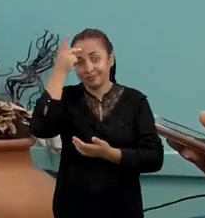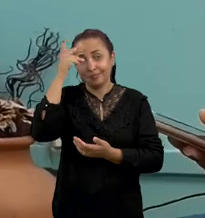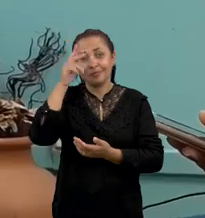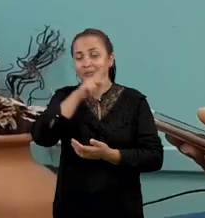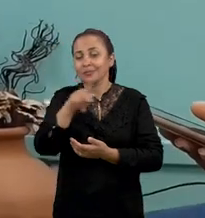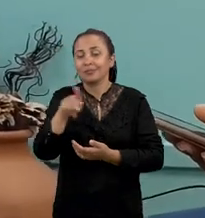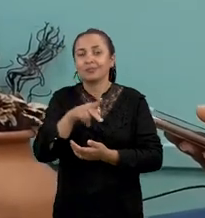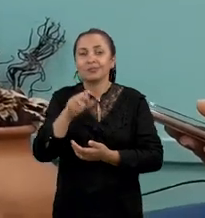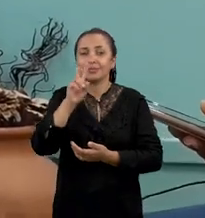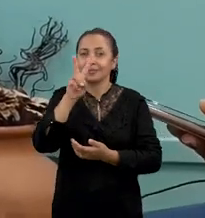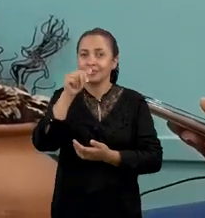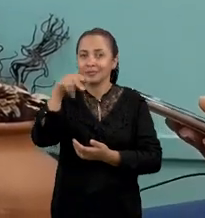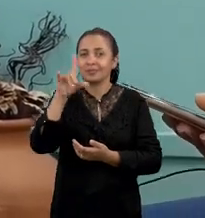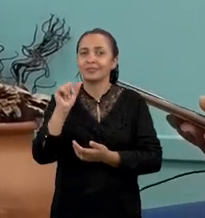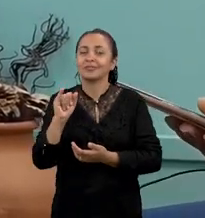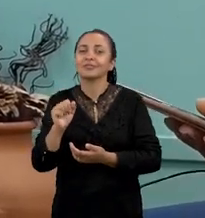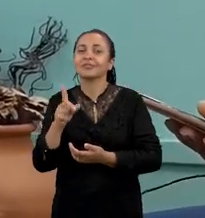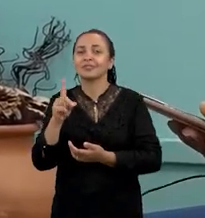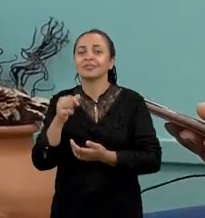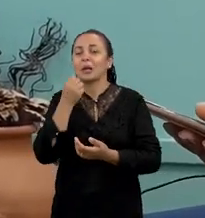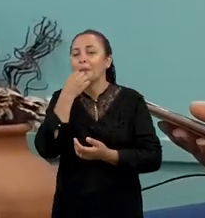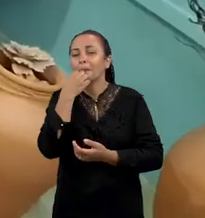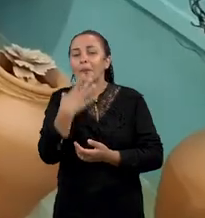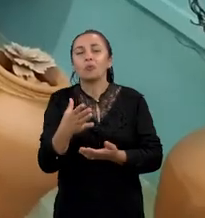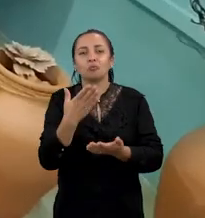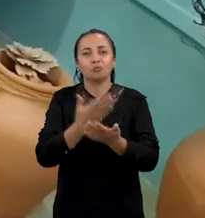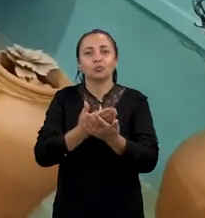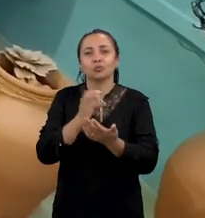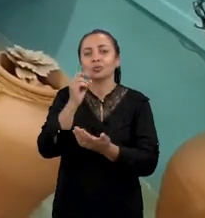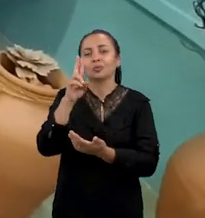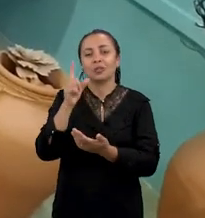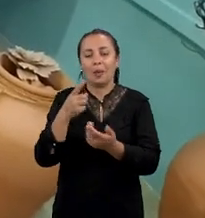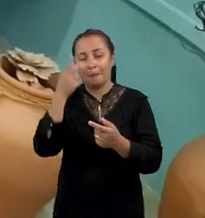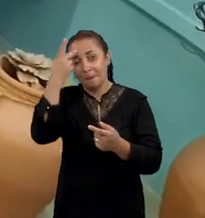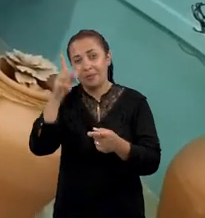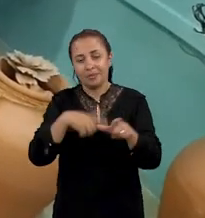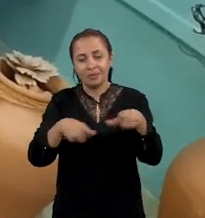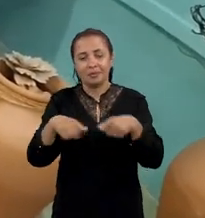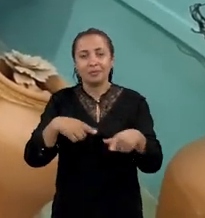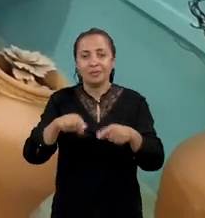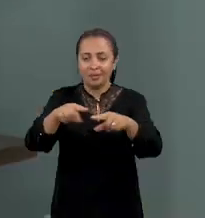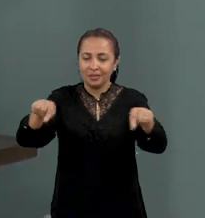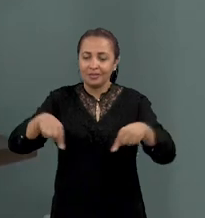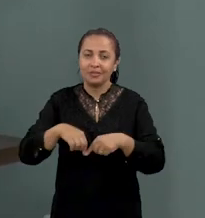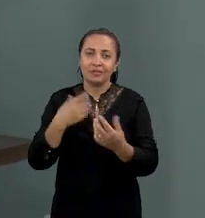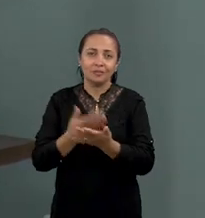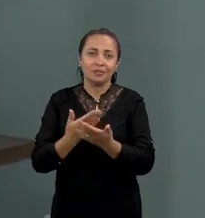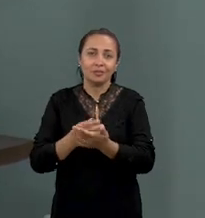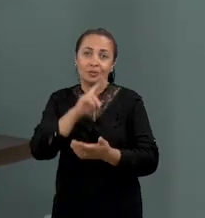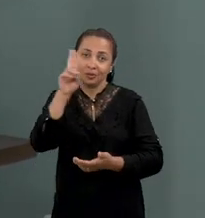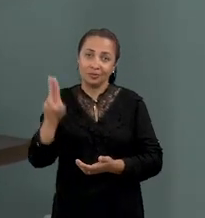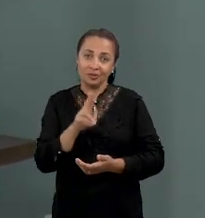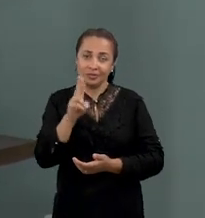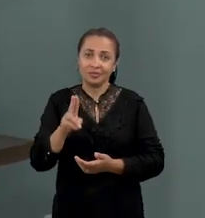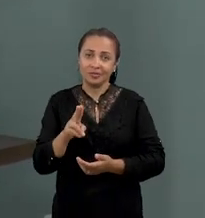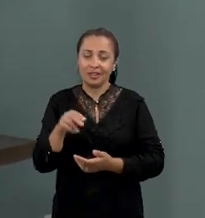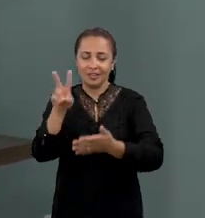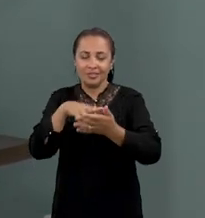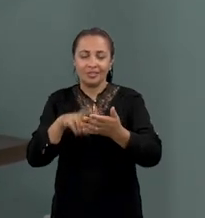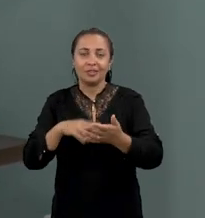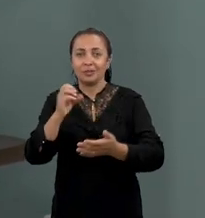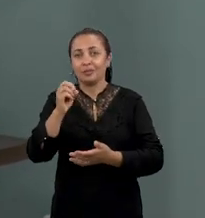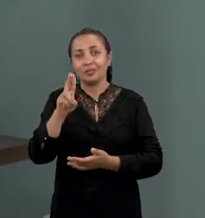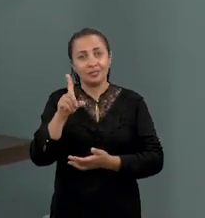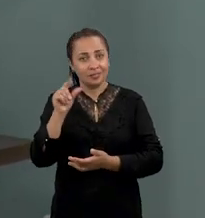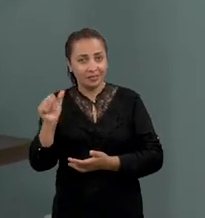a professora Vaneide Lima, o cordel é um excelente artifício para ser trabalhado em sala de aula. Utilizar a literatura do cordel na